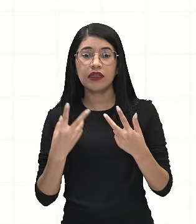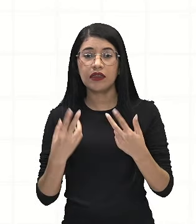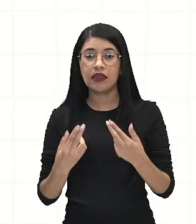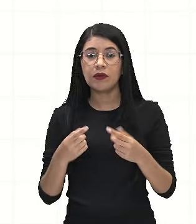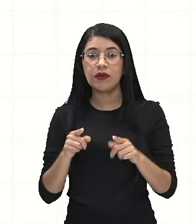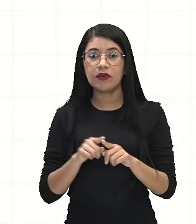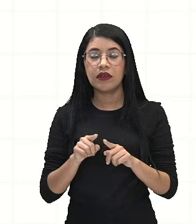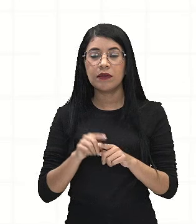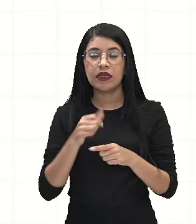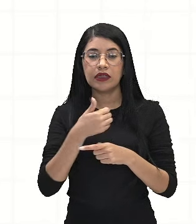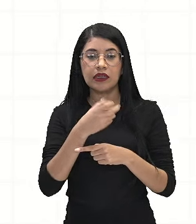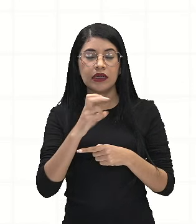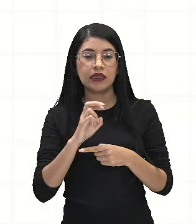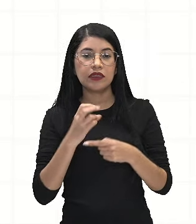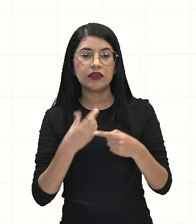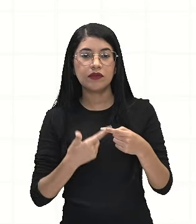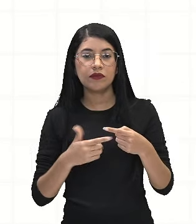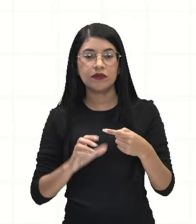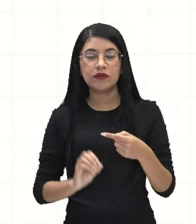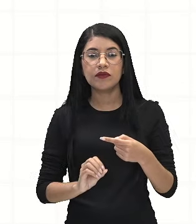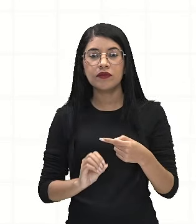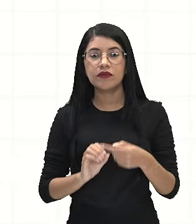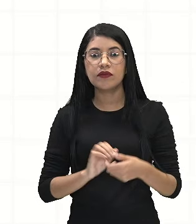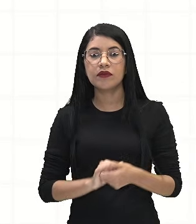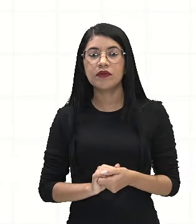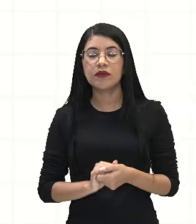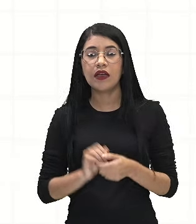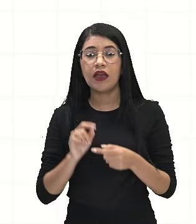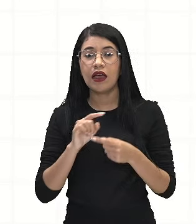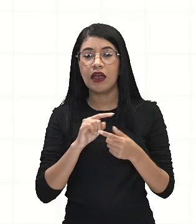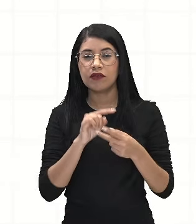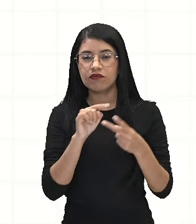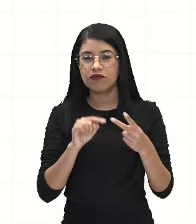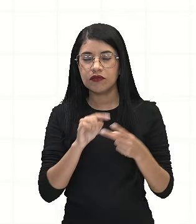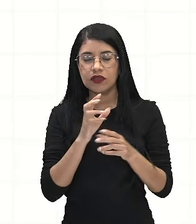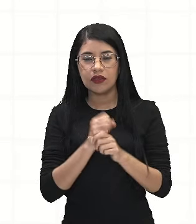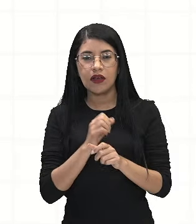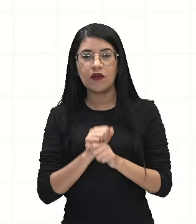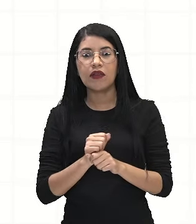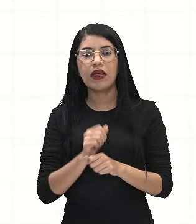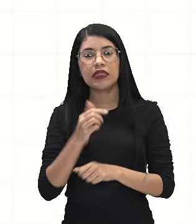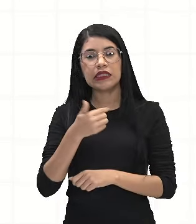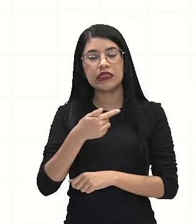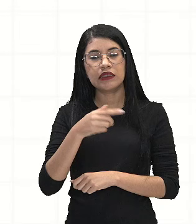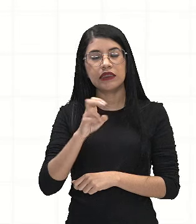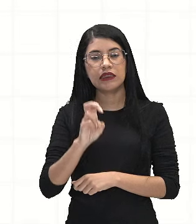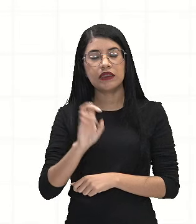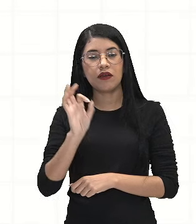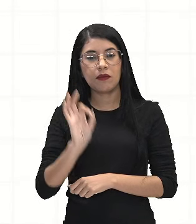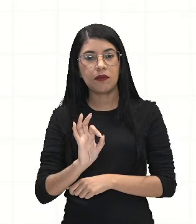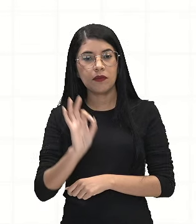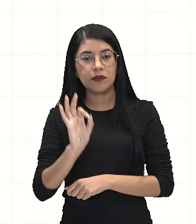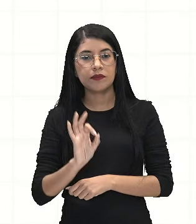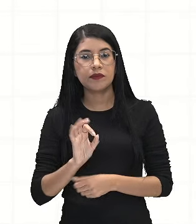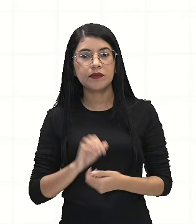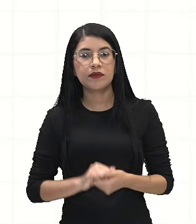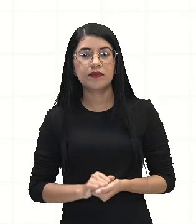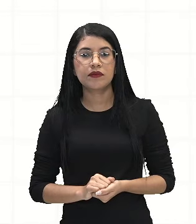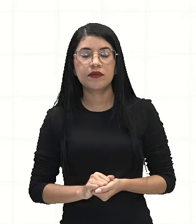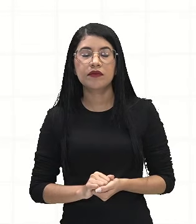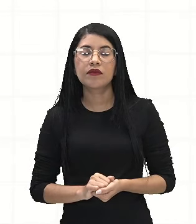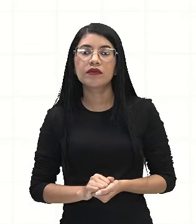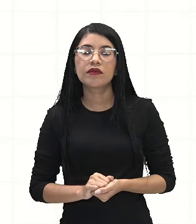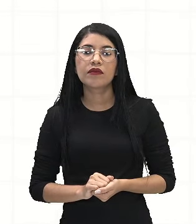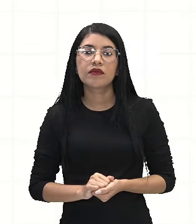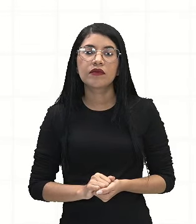15 sobre 20. As duas dão 75%. As duas representam a mesma quantidade. Se a gente fizer